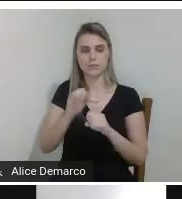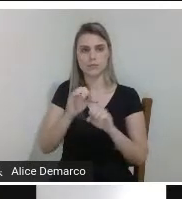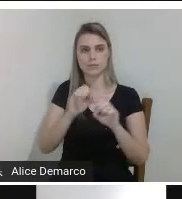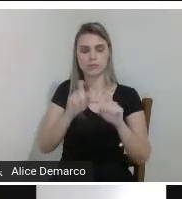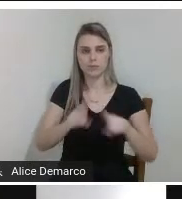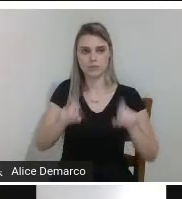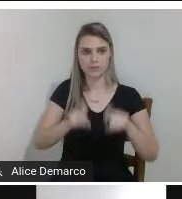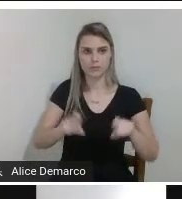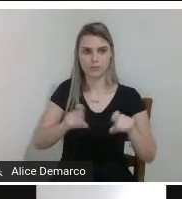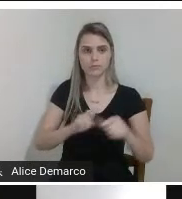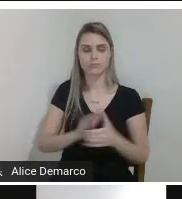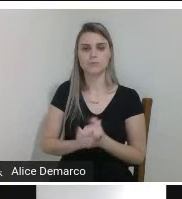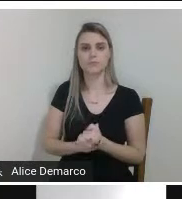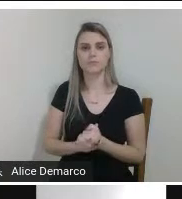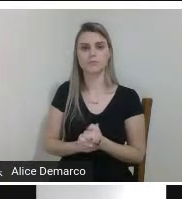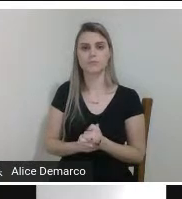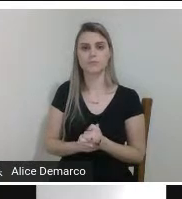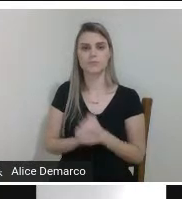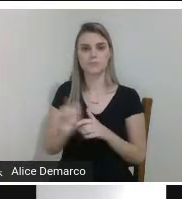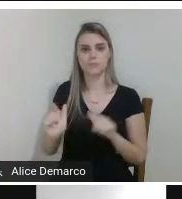com próximo